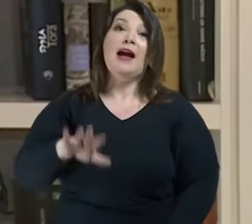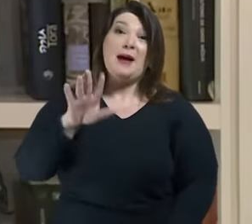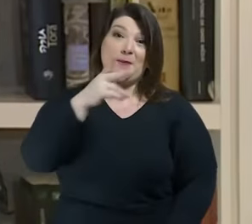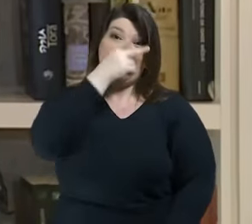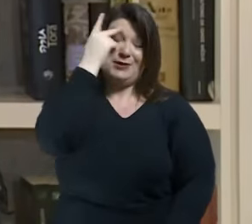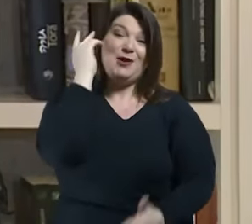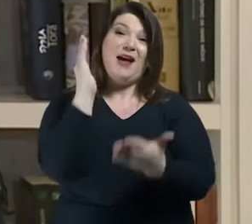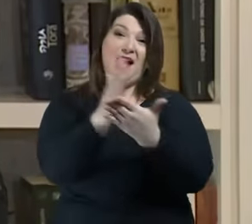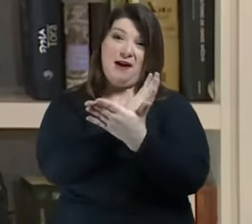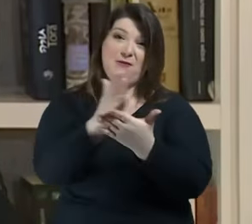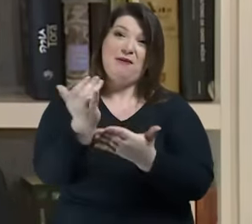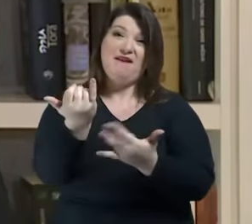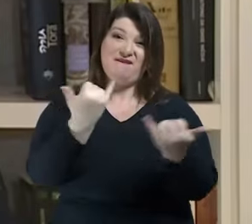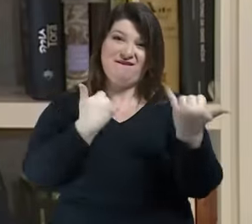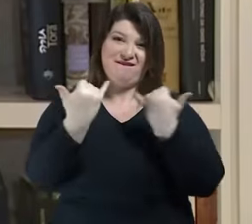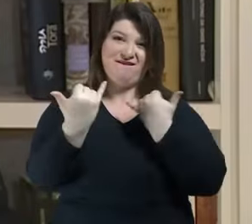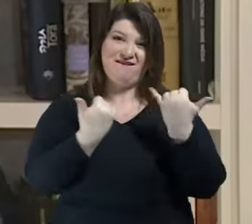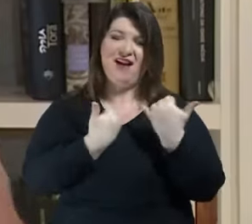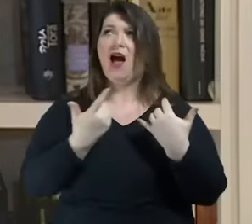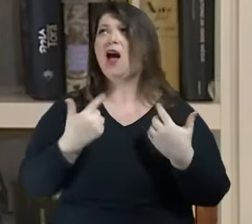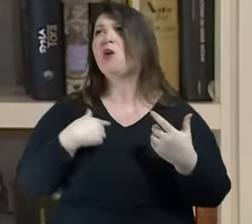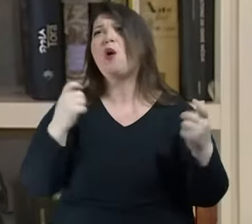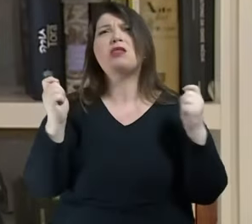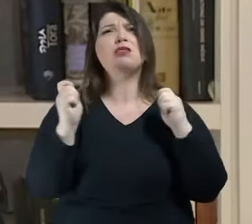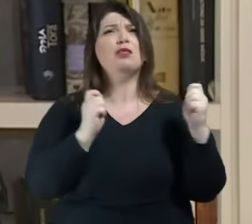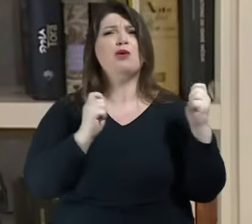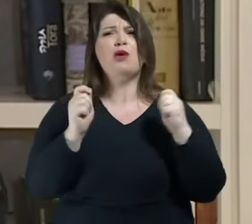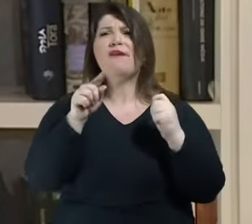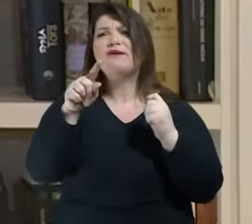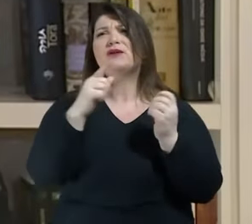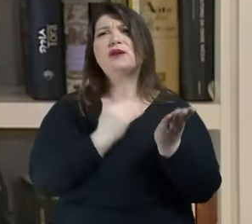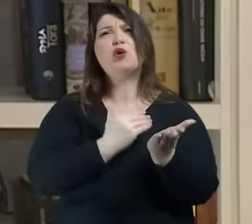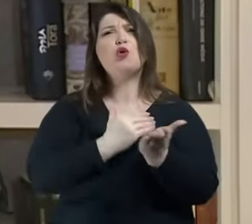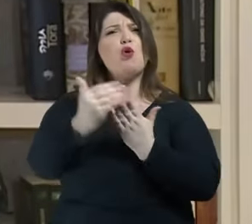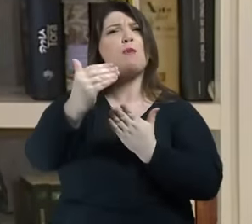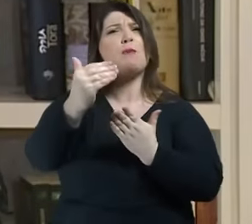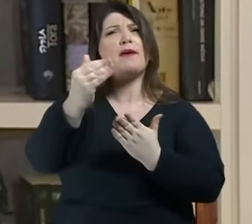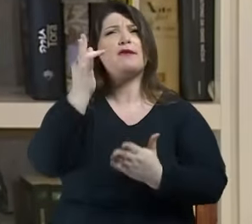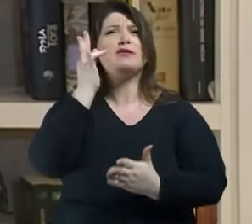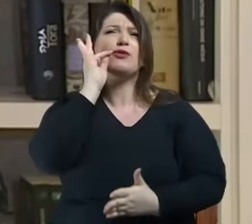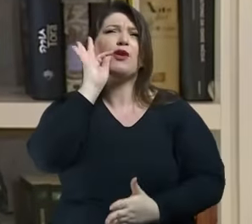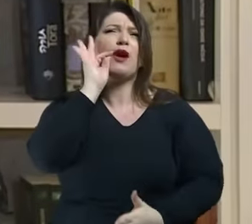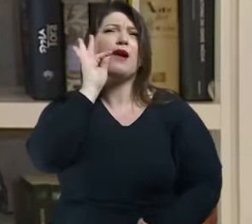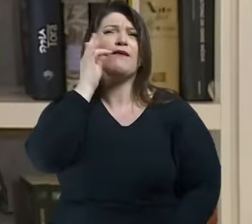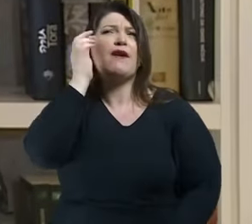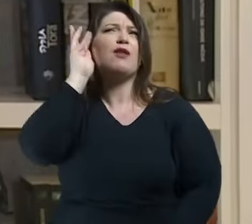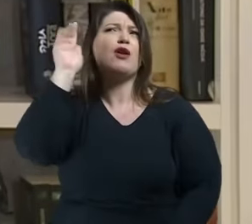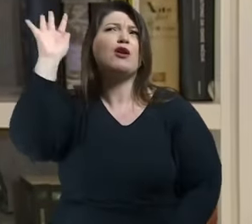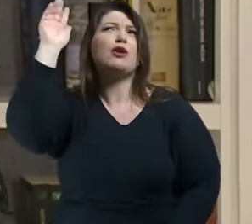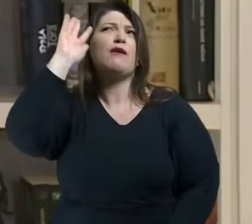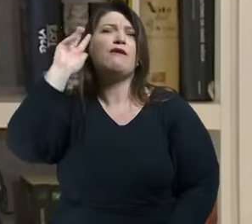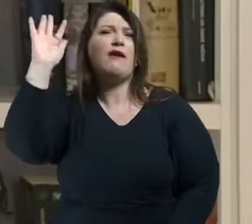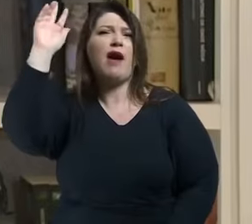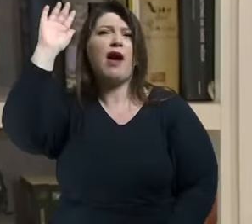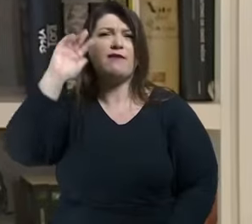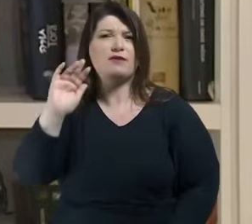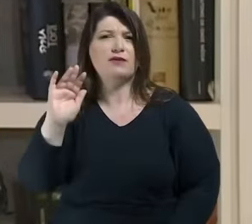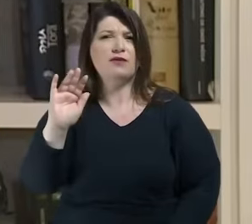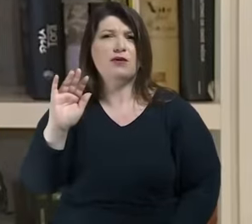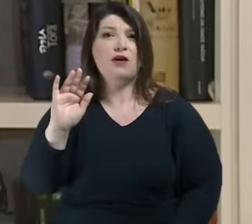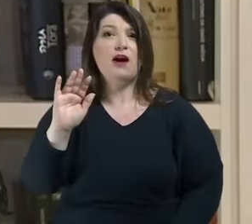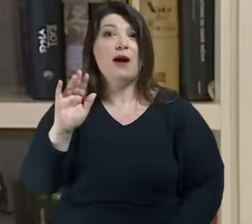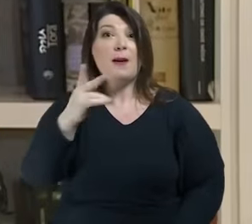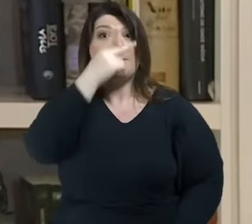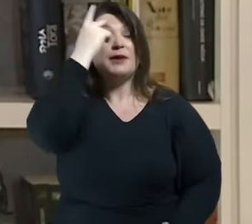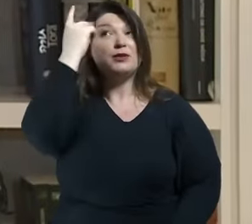filosófico você dizia coisas mais duras mais sérias você não era essa figura pop de hoje várias pessoas